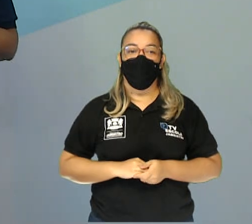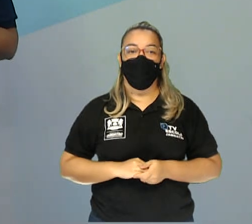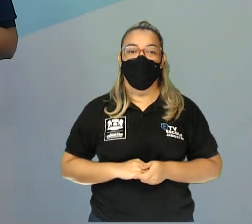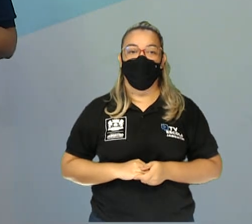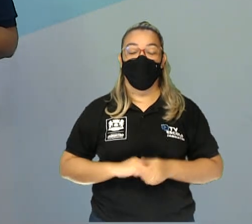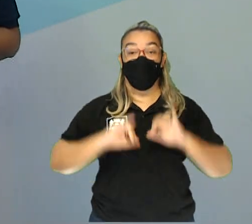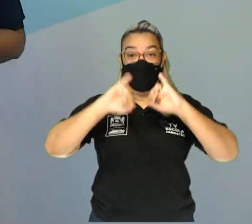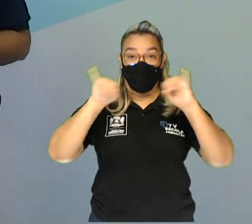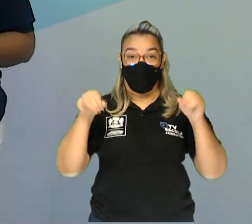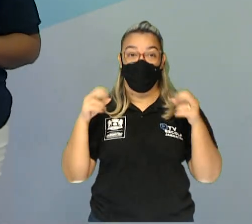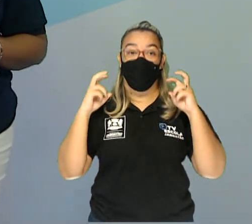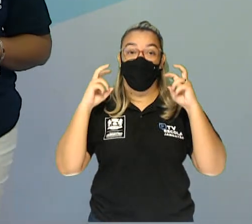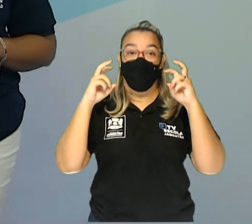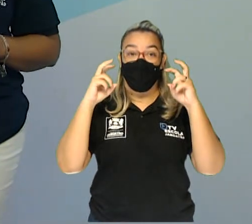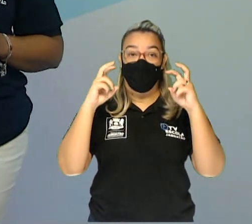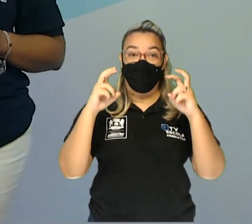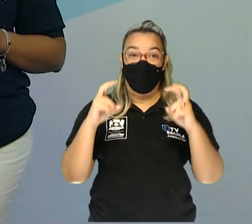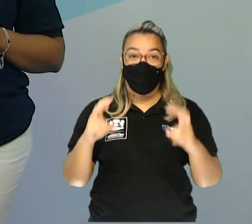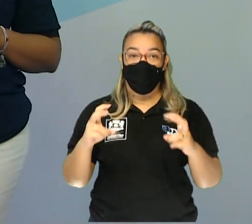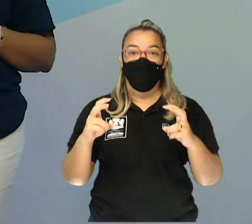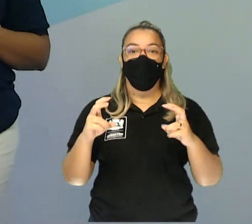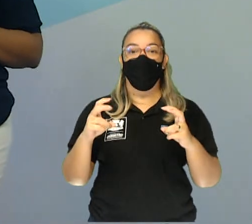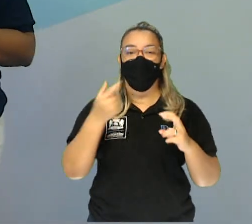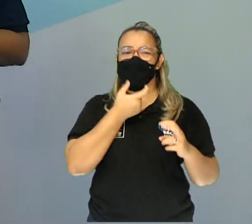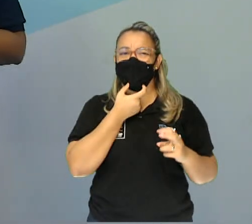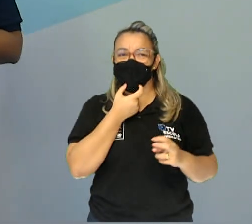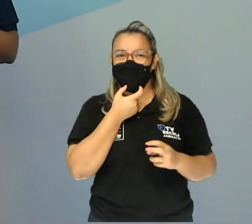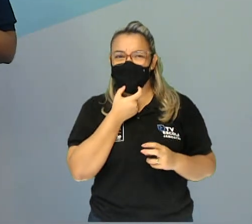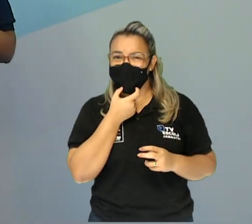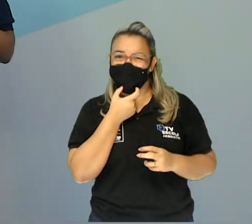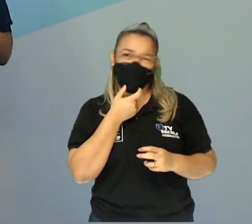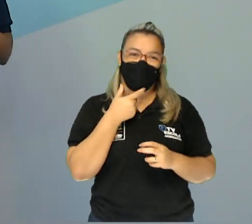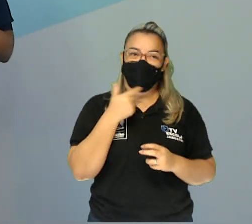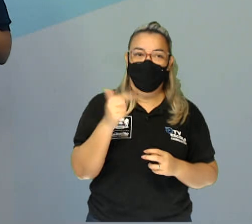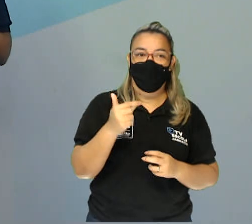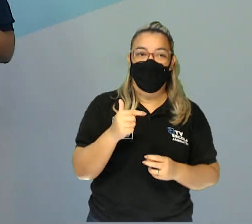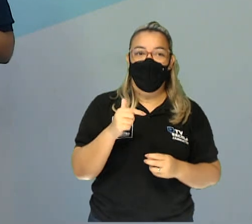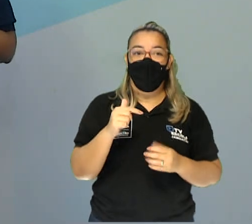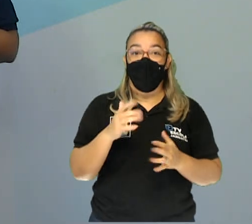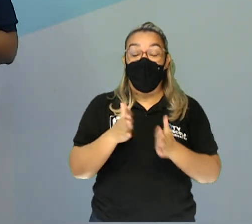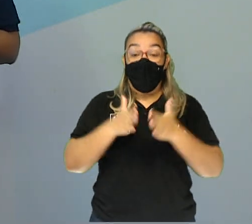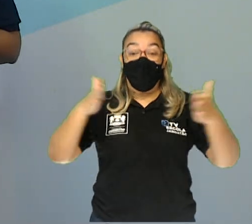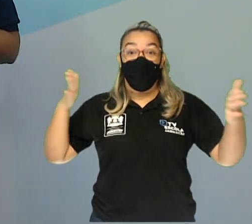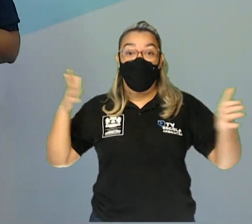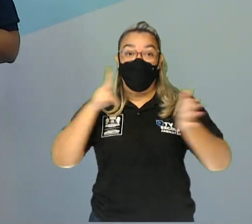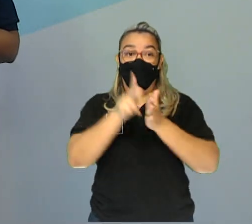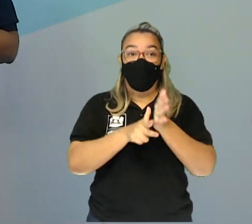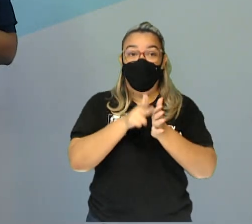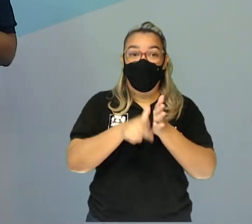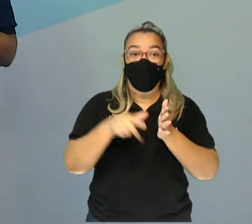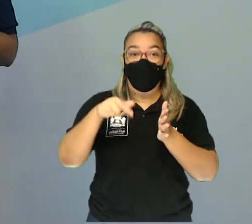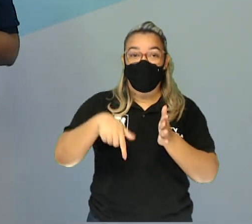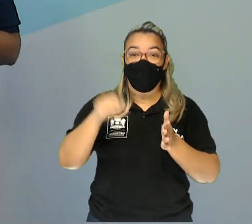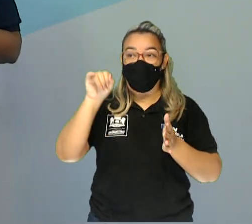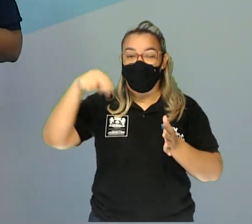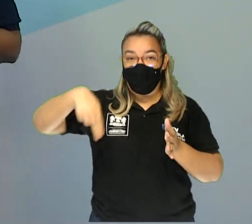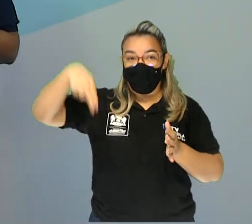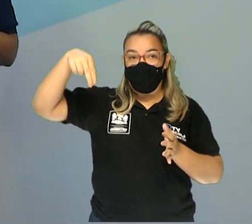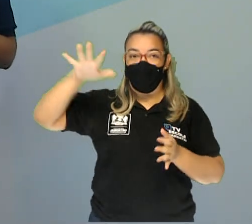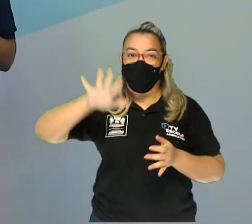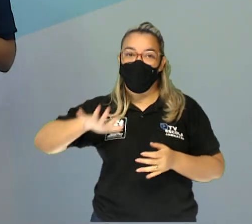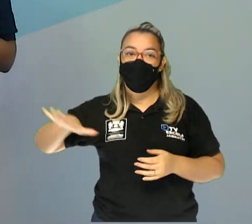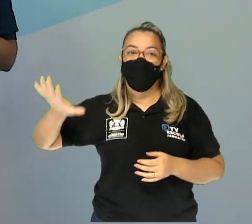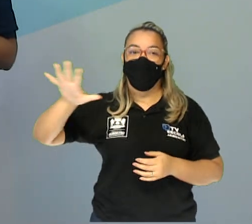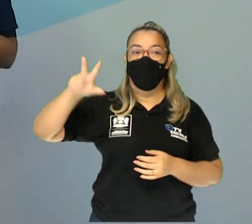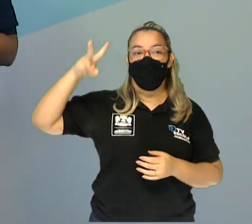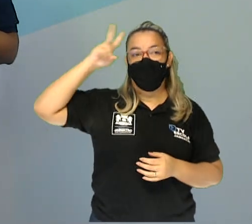Jaboatão centro não é mais a Vila dos Ingleses, que já teve a maior estação ferroviária do Nordeste. Na sua história, que já